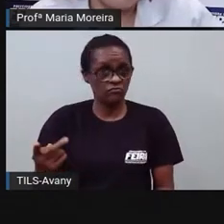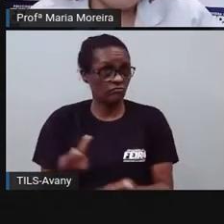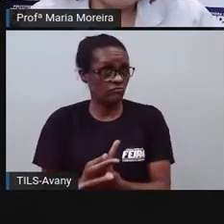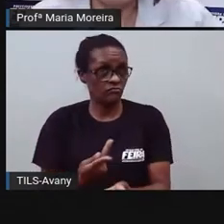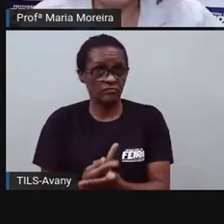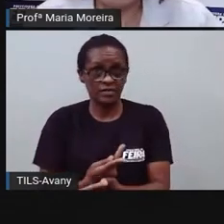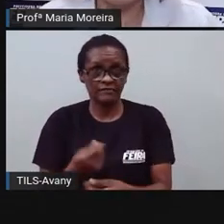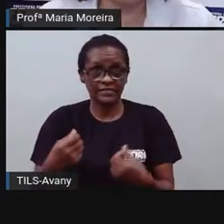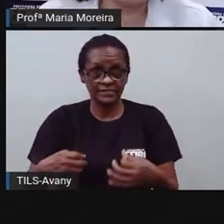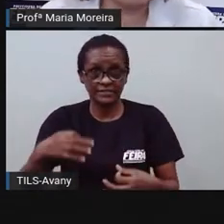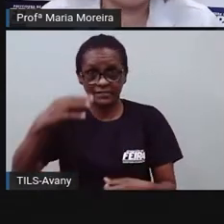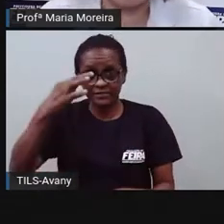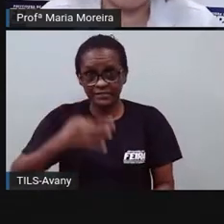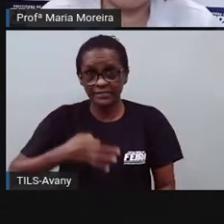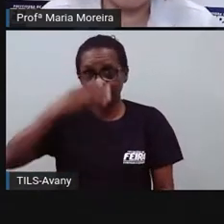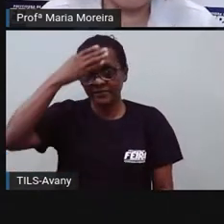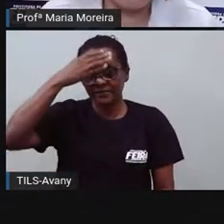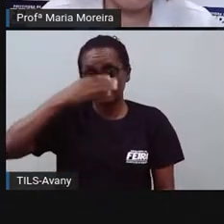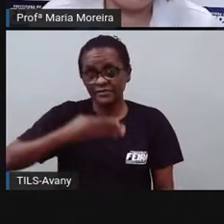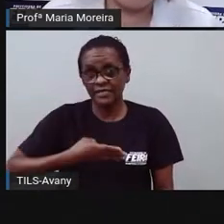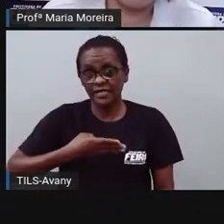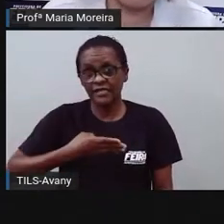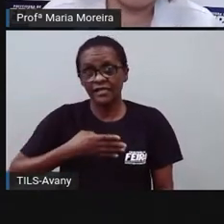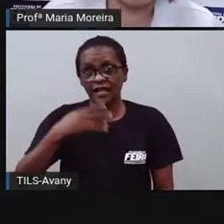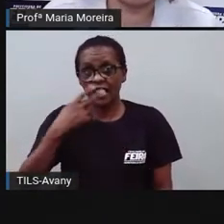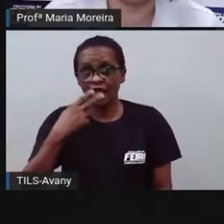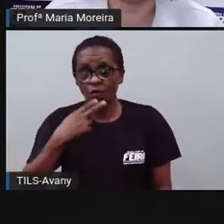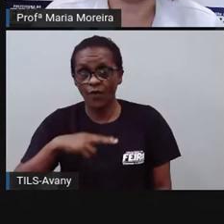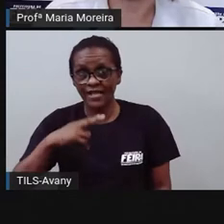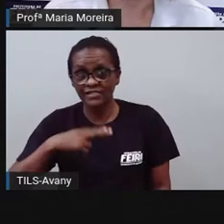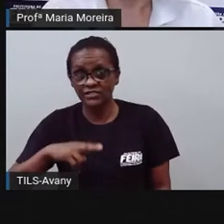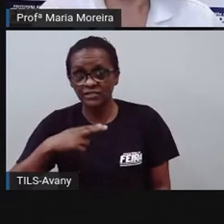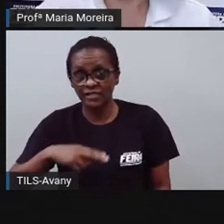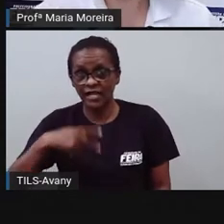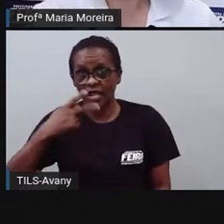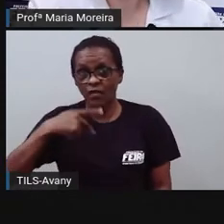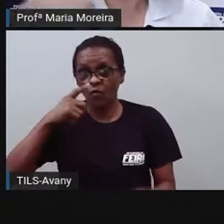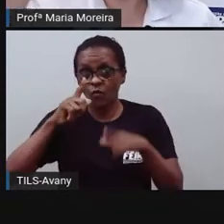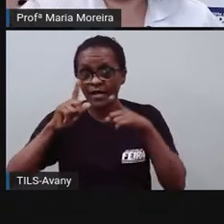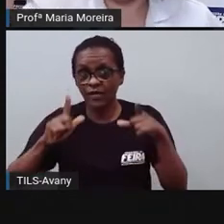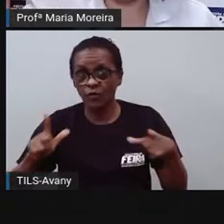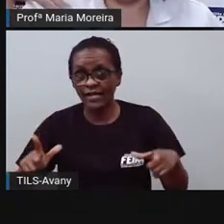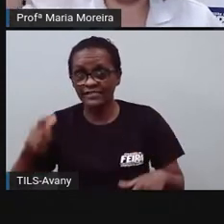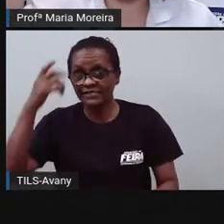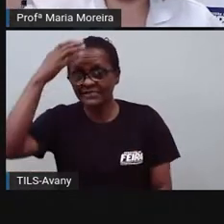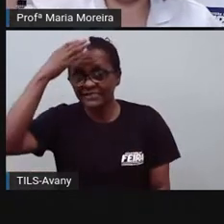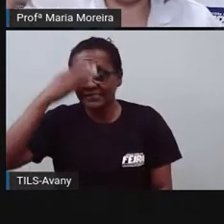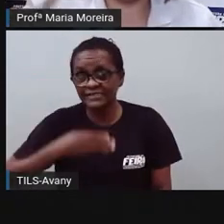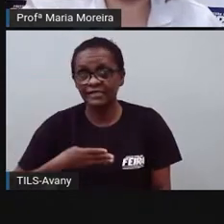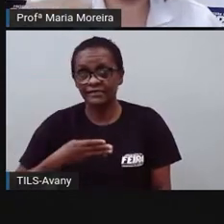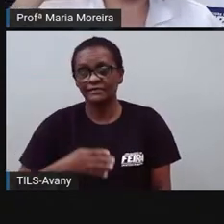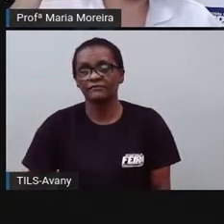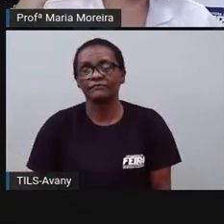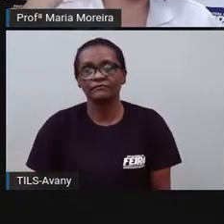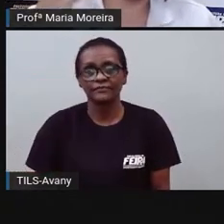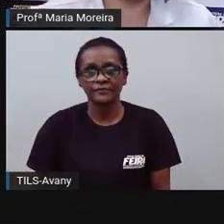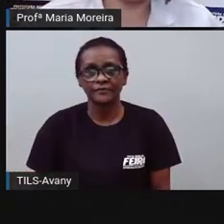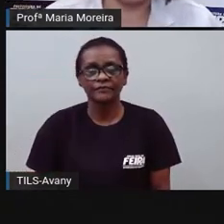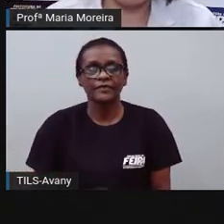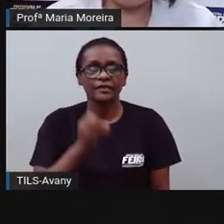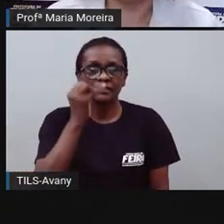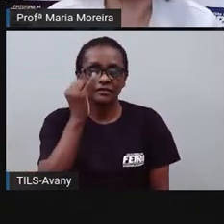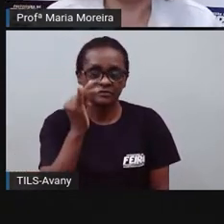no babado? Não, eu não vou escrever isso na notícia. Eu preciso ser o quê? Olha, no dia tal, assim, assim, aconteceu